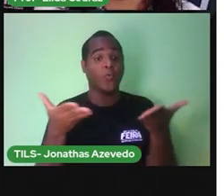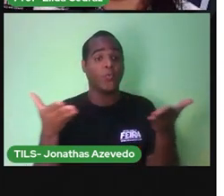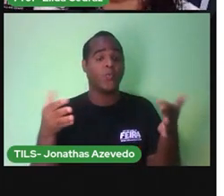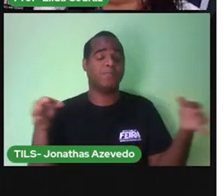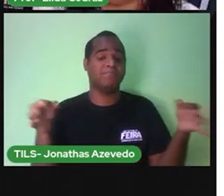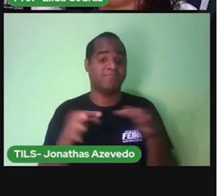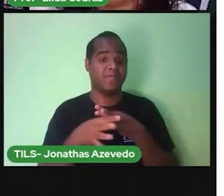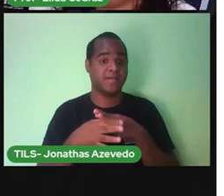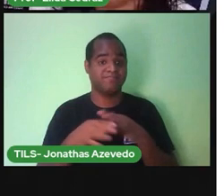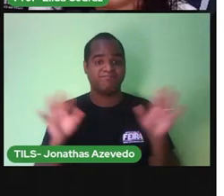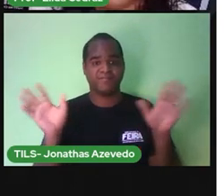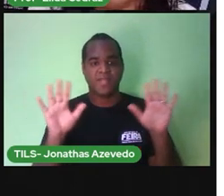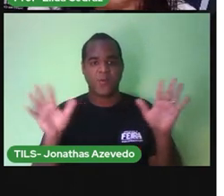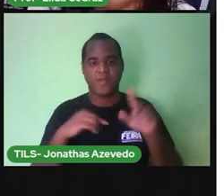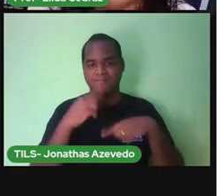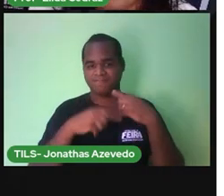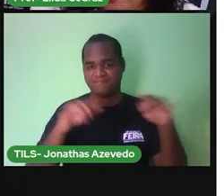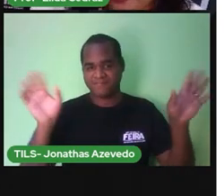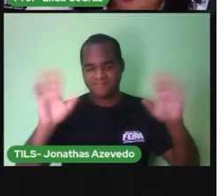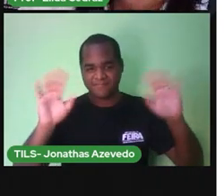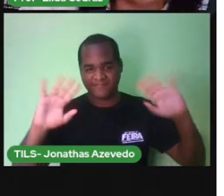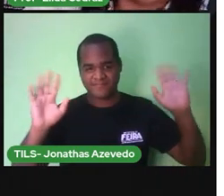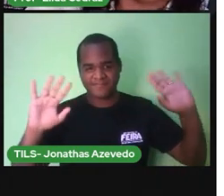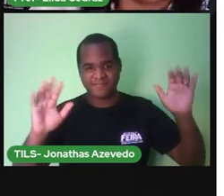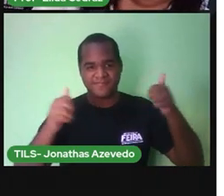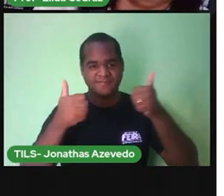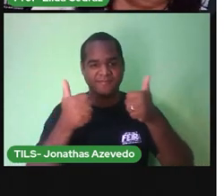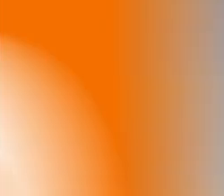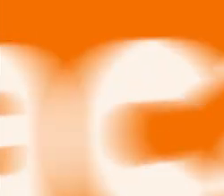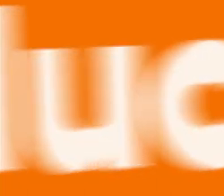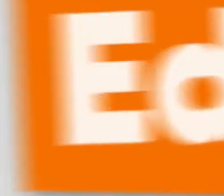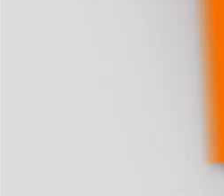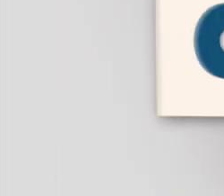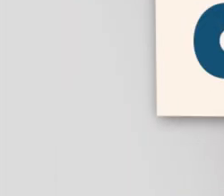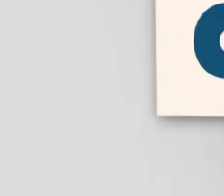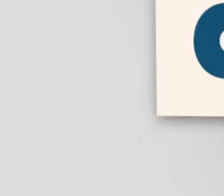A gente te aguarda aqui Na próxima aula Tá bom? Beijão